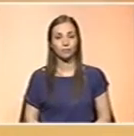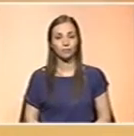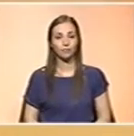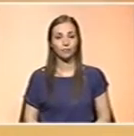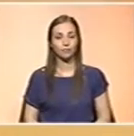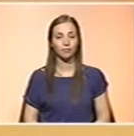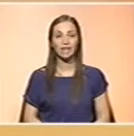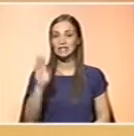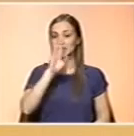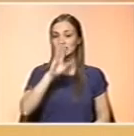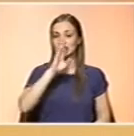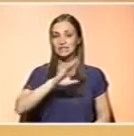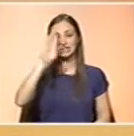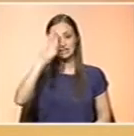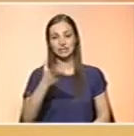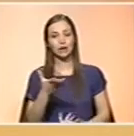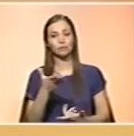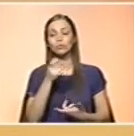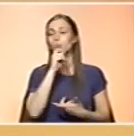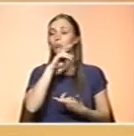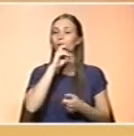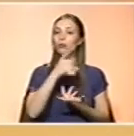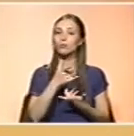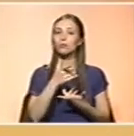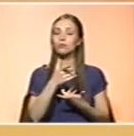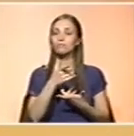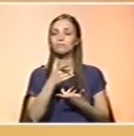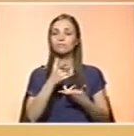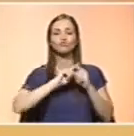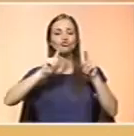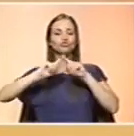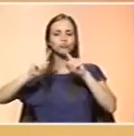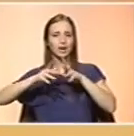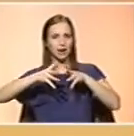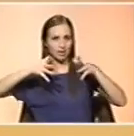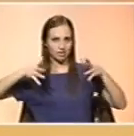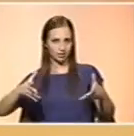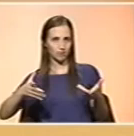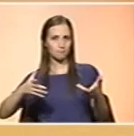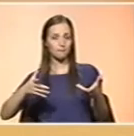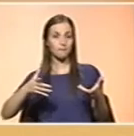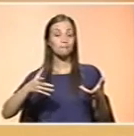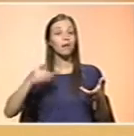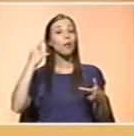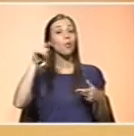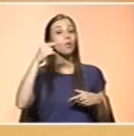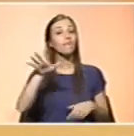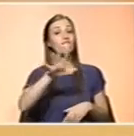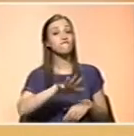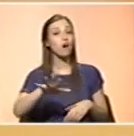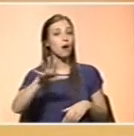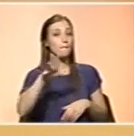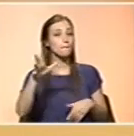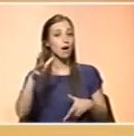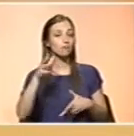a variabilidade pode ter uma amplitude percentual muito grande, a única arma que nós temos é, através